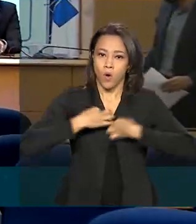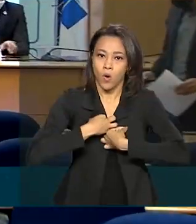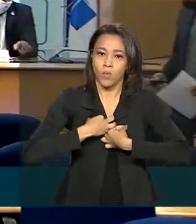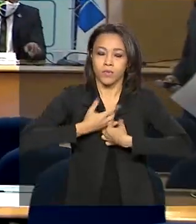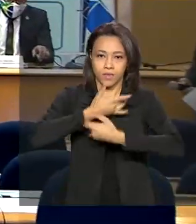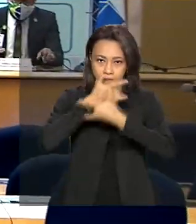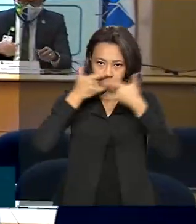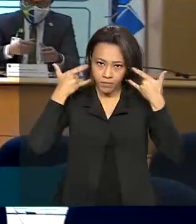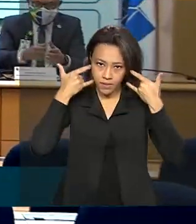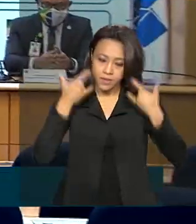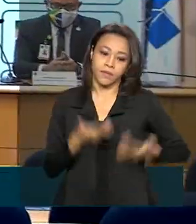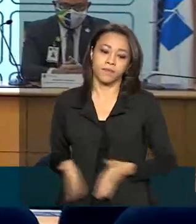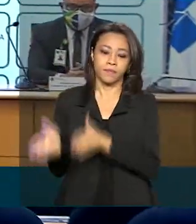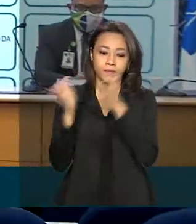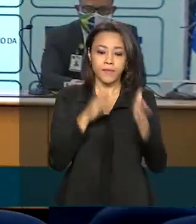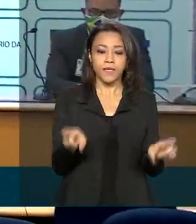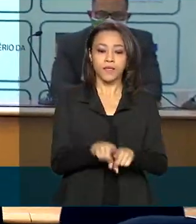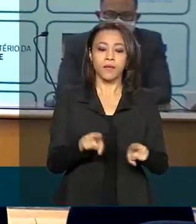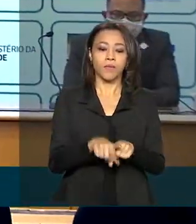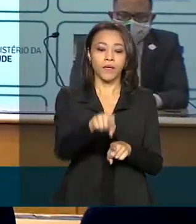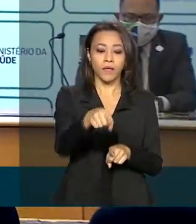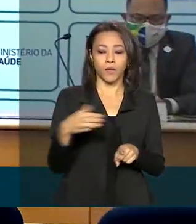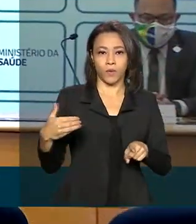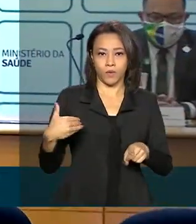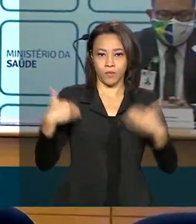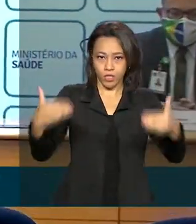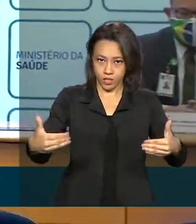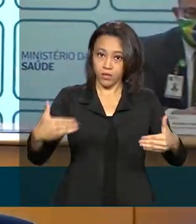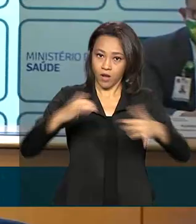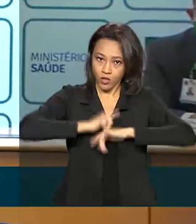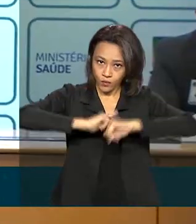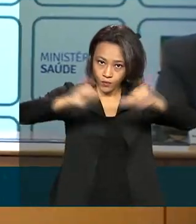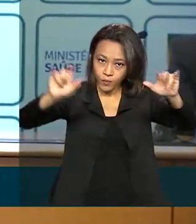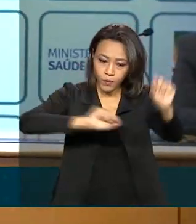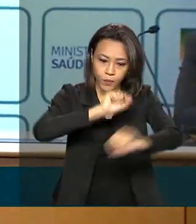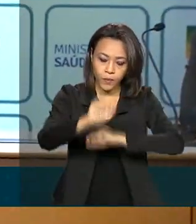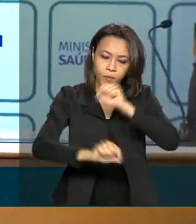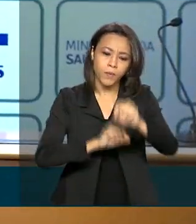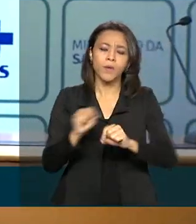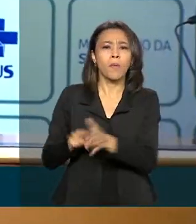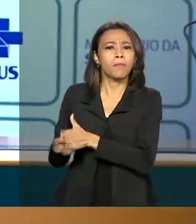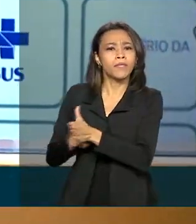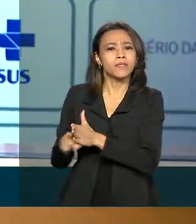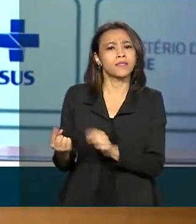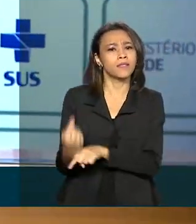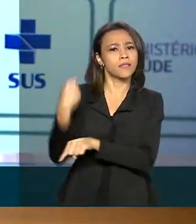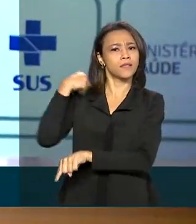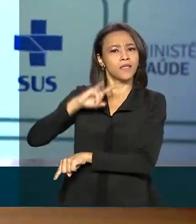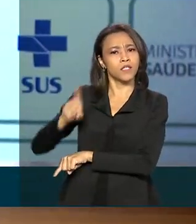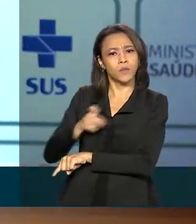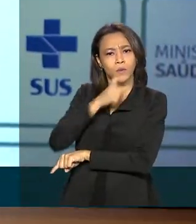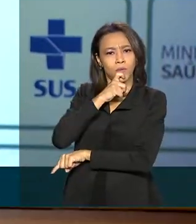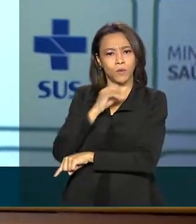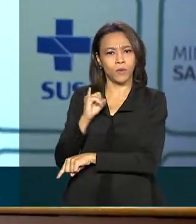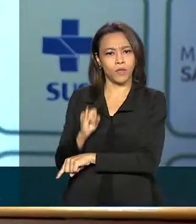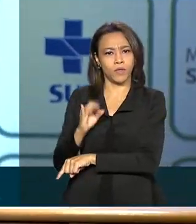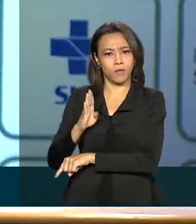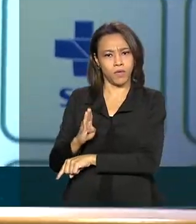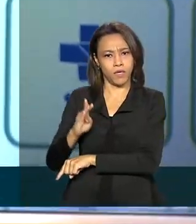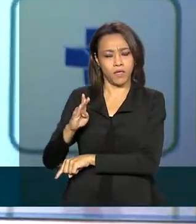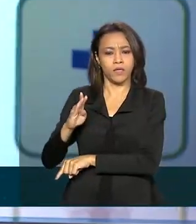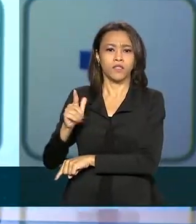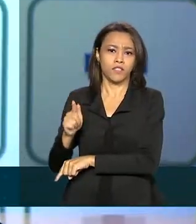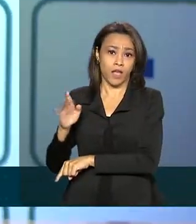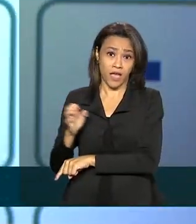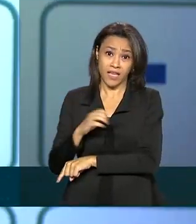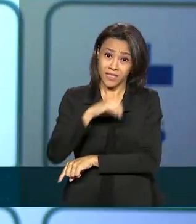Ministério também divulgou o resultado da pesquisa PNAD-COVID-19 feita pelo IBGE em julho, em 193